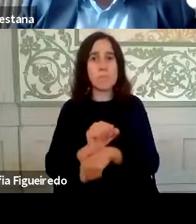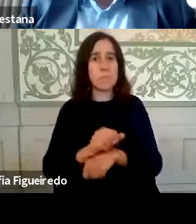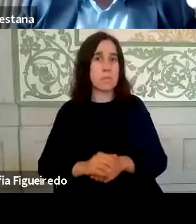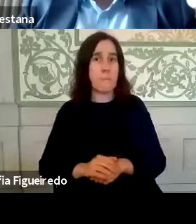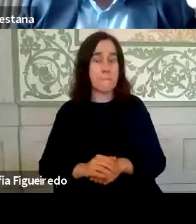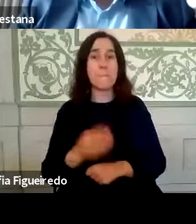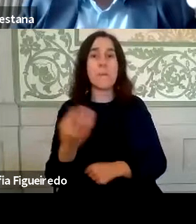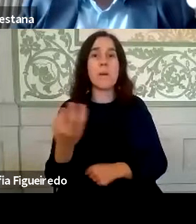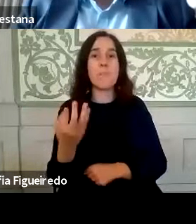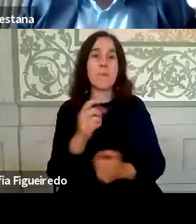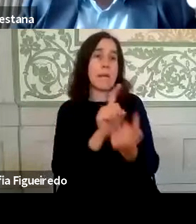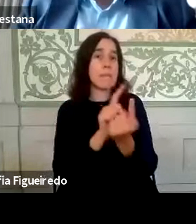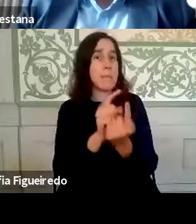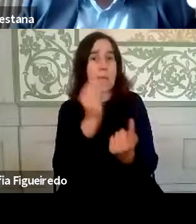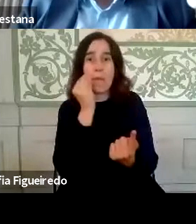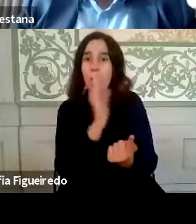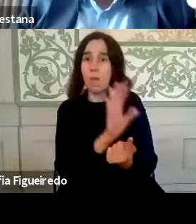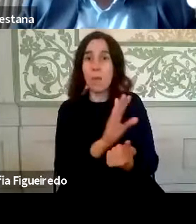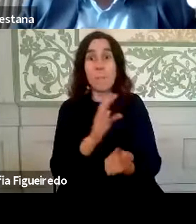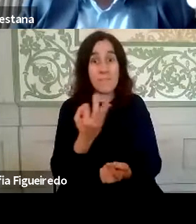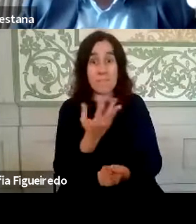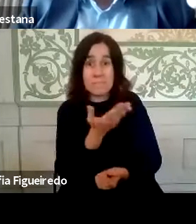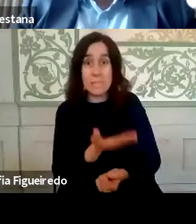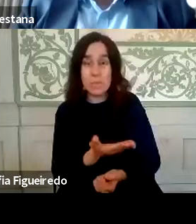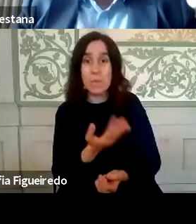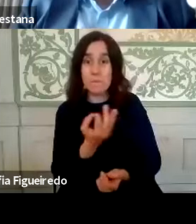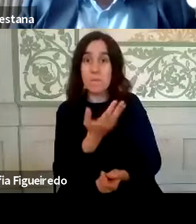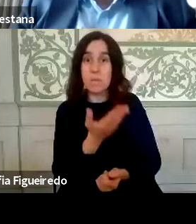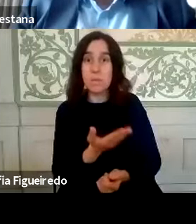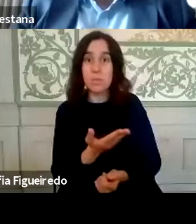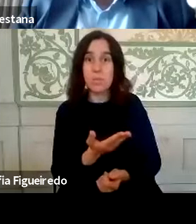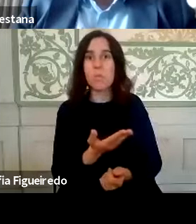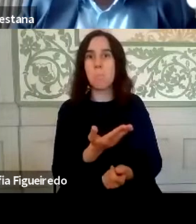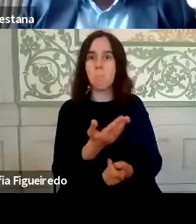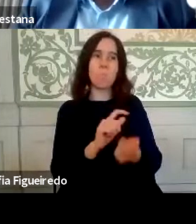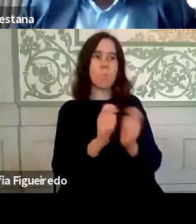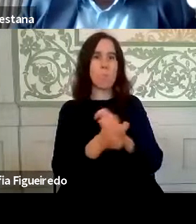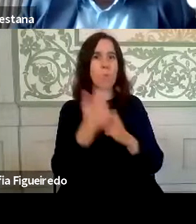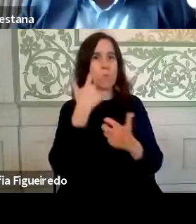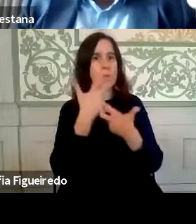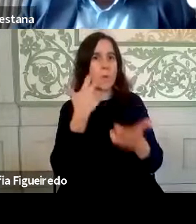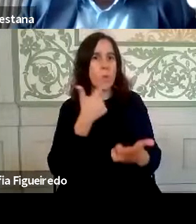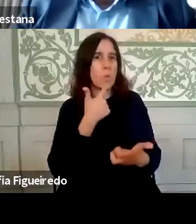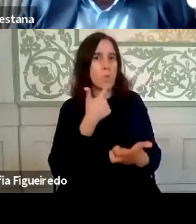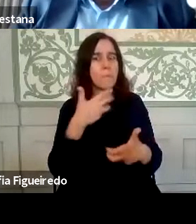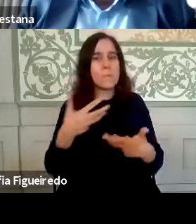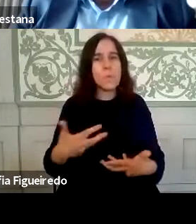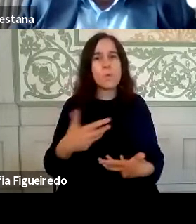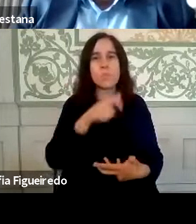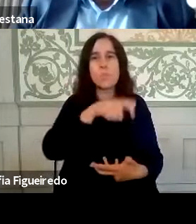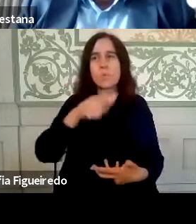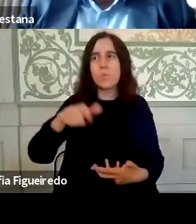o que é o atendimento é o atendimento, mas mesmo isso, mas mesmo isso mudou substancialmente. Hoje as pessoas,